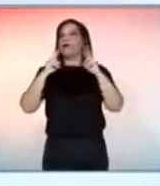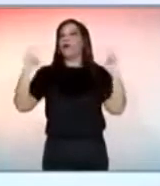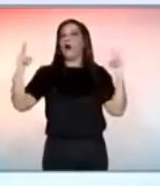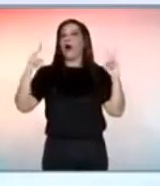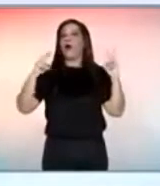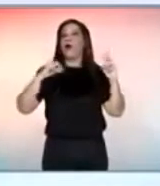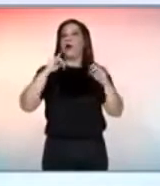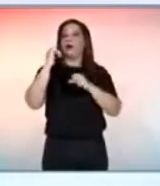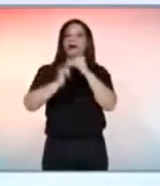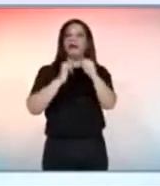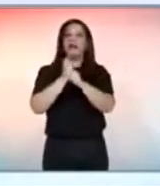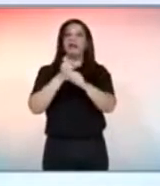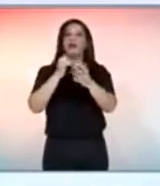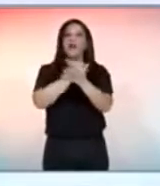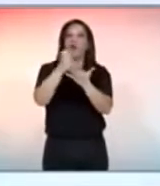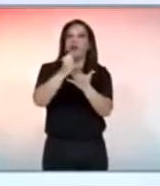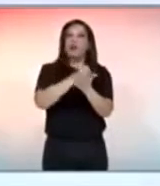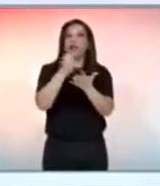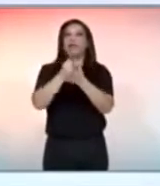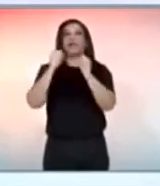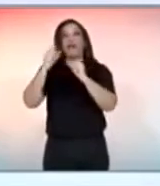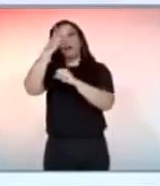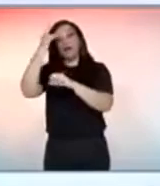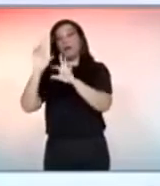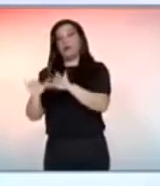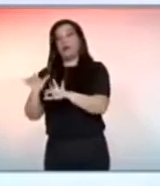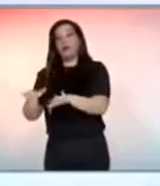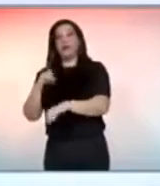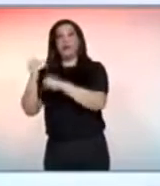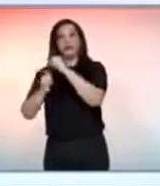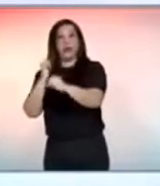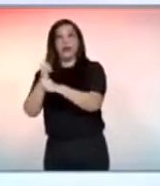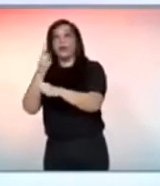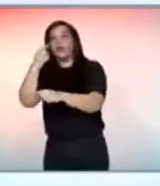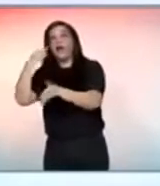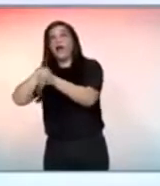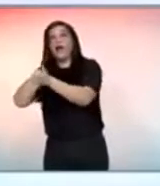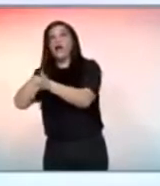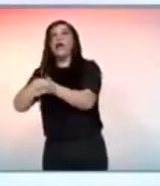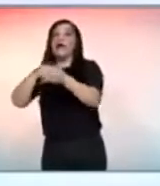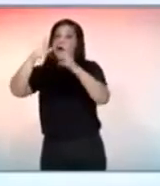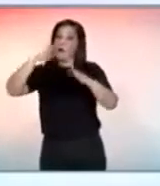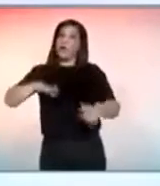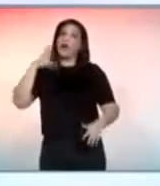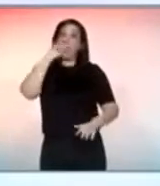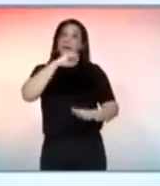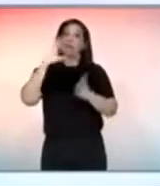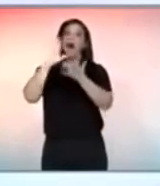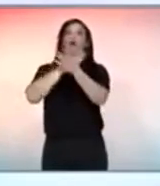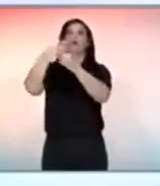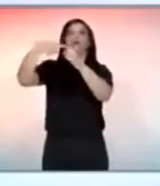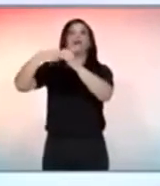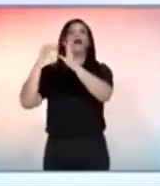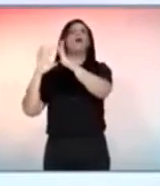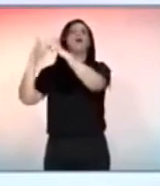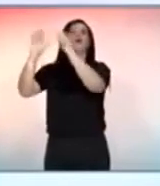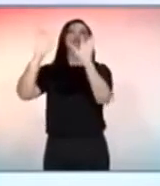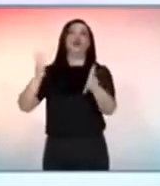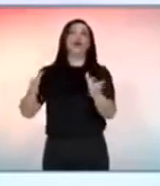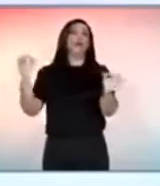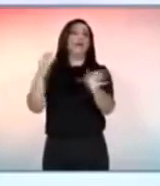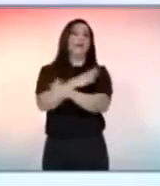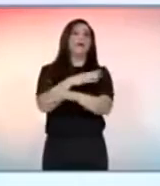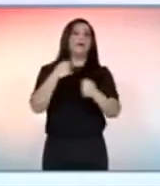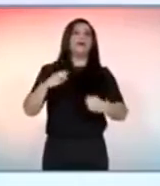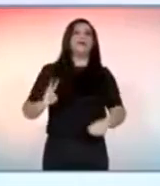contratos, todas as informações poderem ser acessíveis pelos moradores. Isso é barato, é rápido, várias cidades do mundo fizeram. Valorizar os espaços públicos,